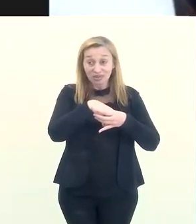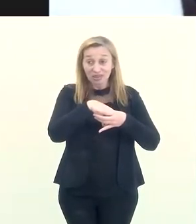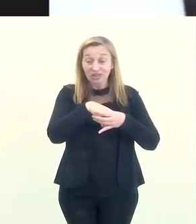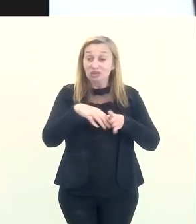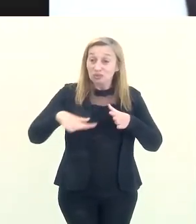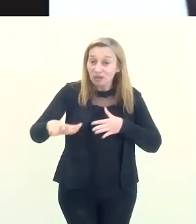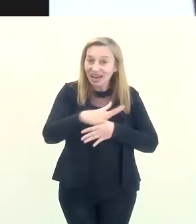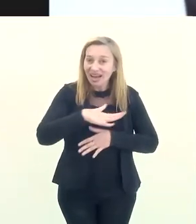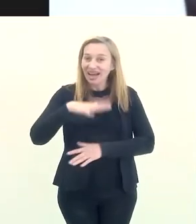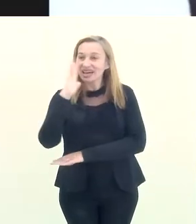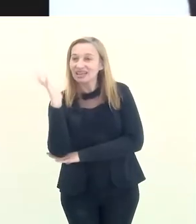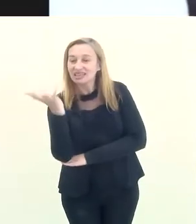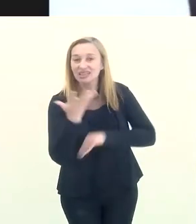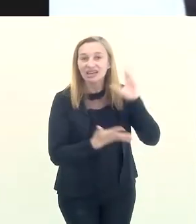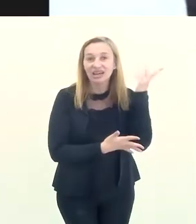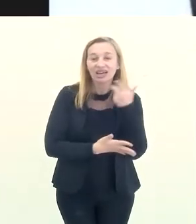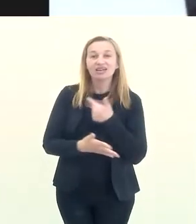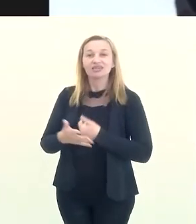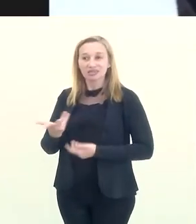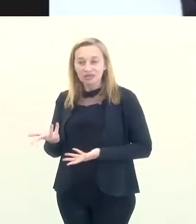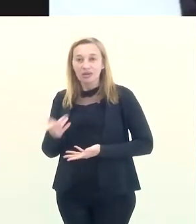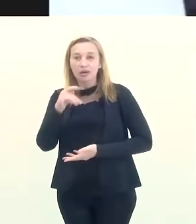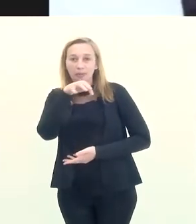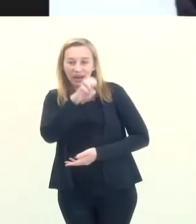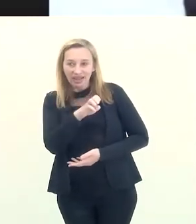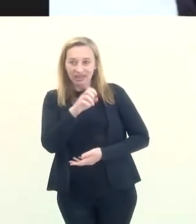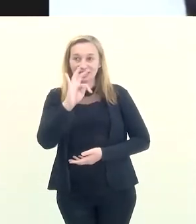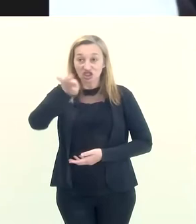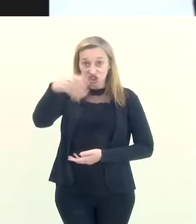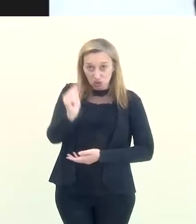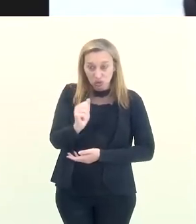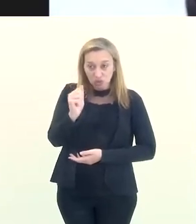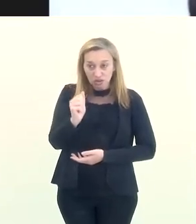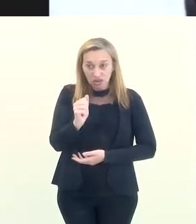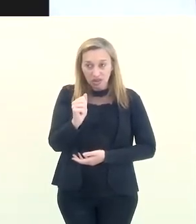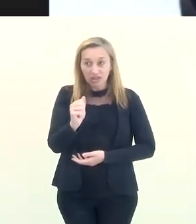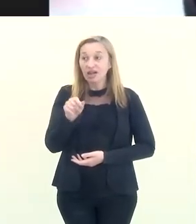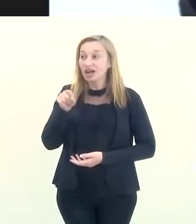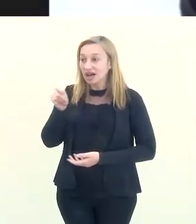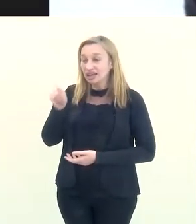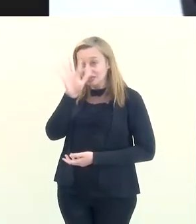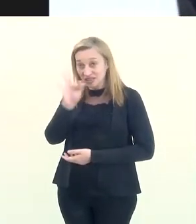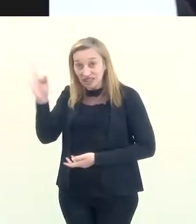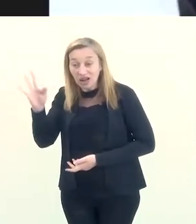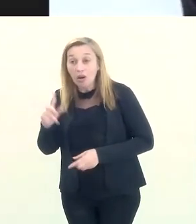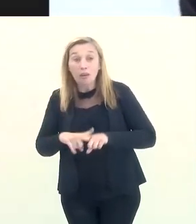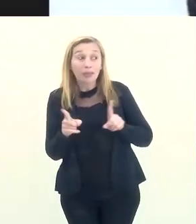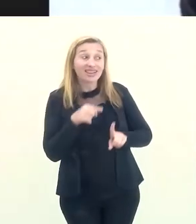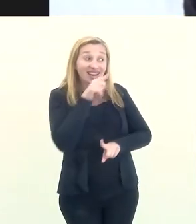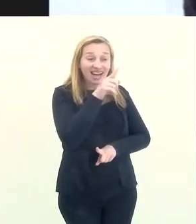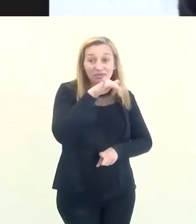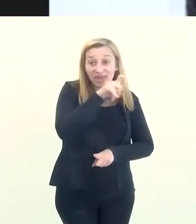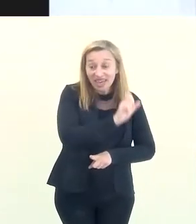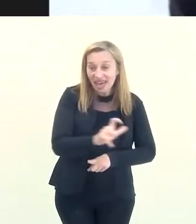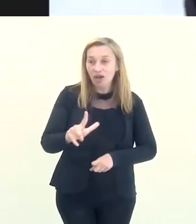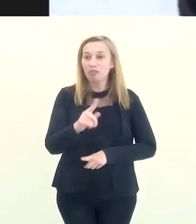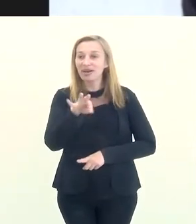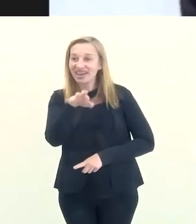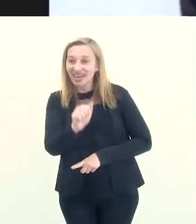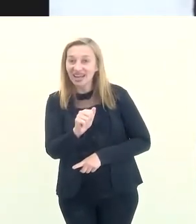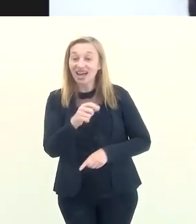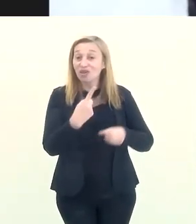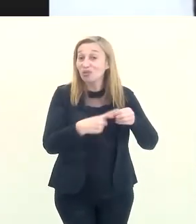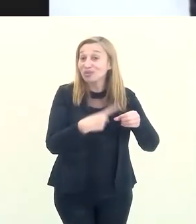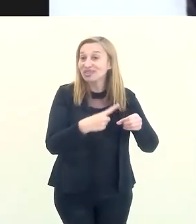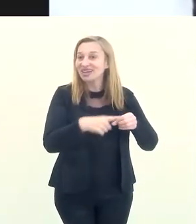de uma unidade de conservação ambiental, que é o Parque Nacional da Tijuca, nesse caso aqui é federal, mas lá em